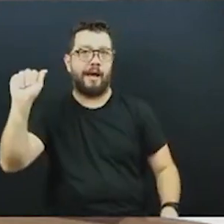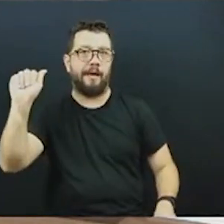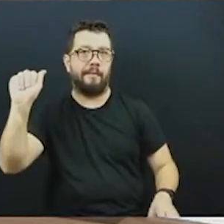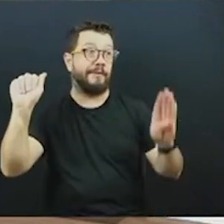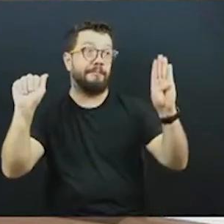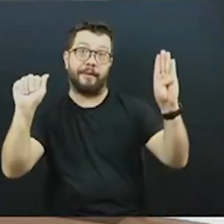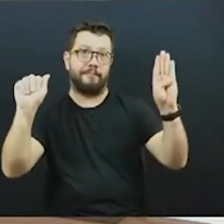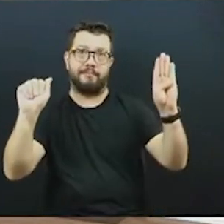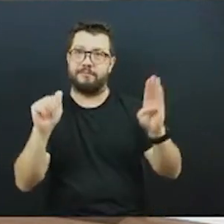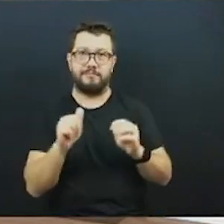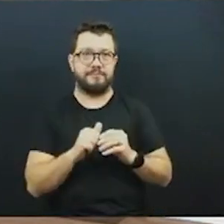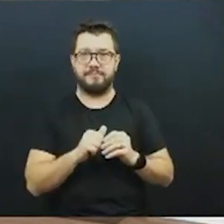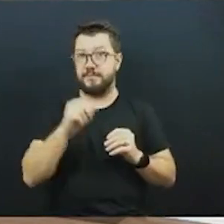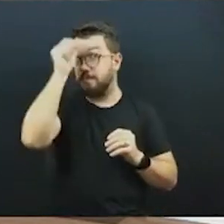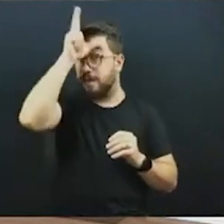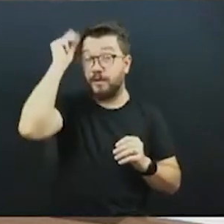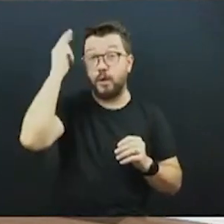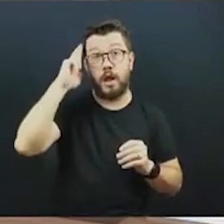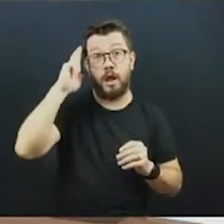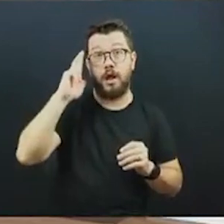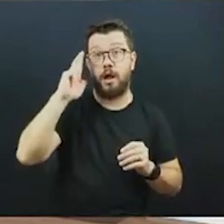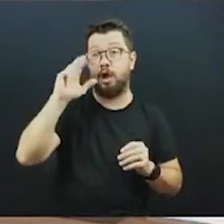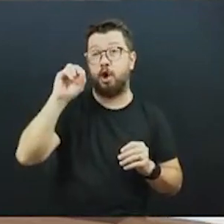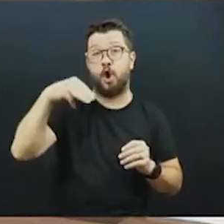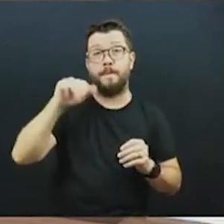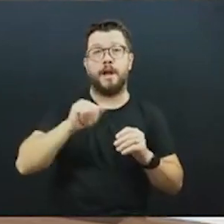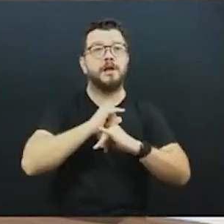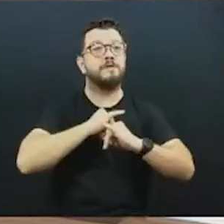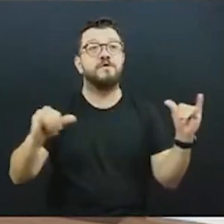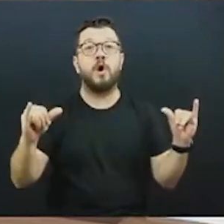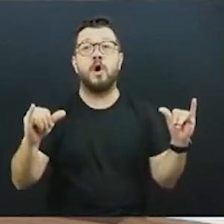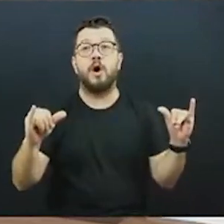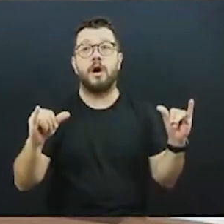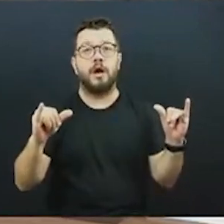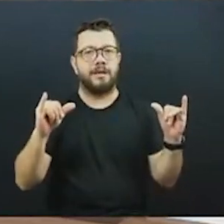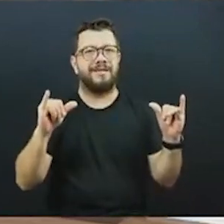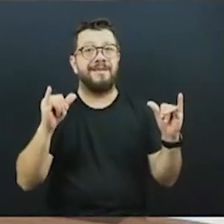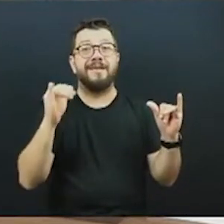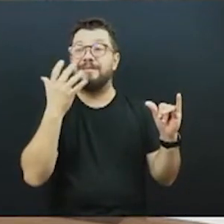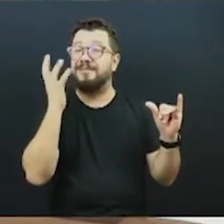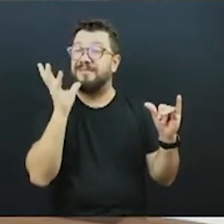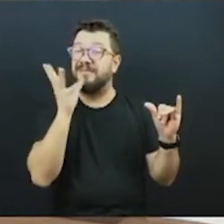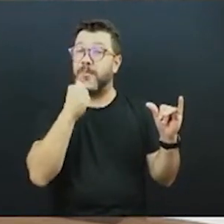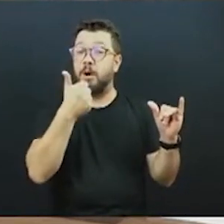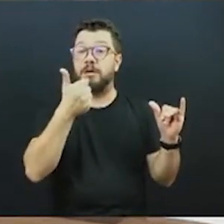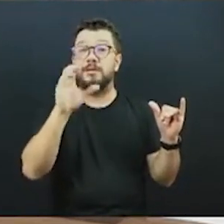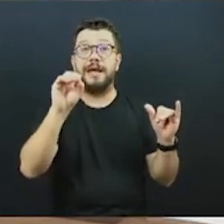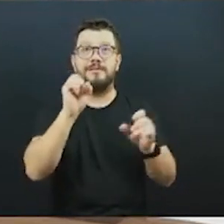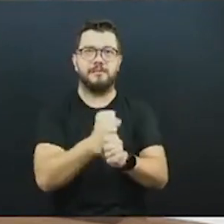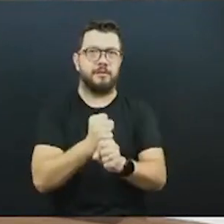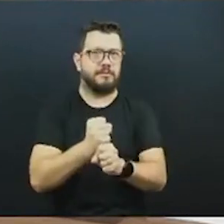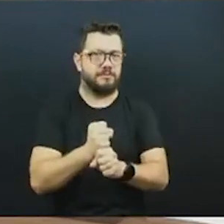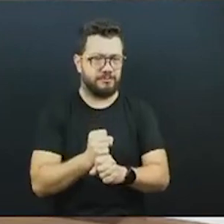informou, para reestruturar e fazer a nova linha C. Então o problema, ele é global. Agora,